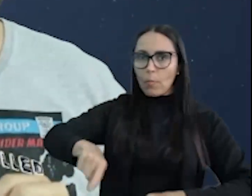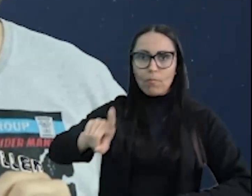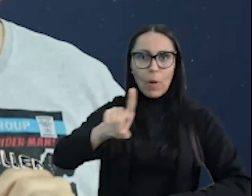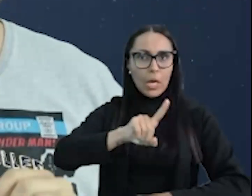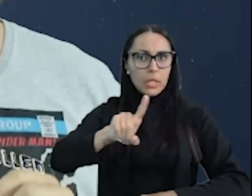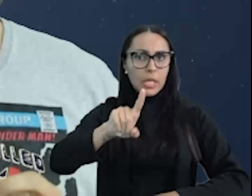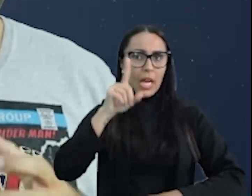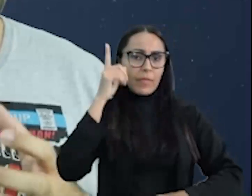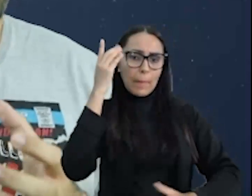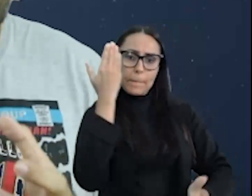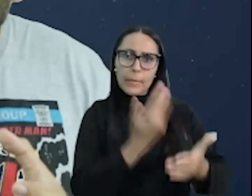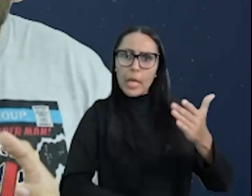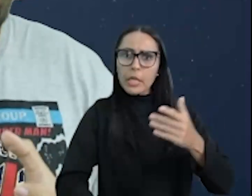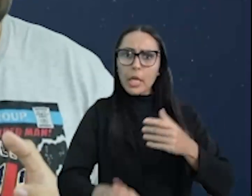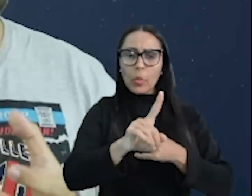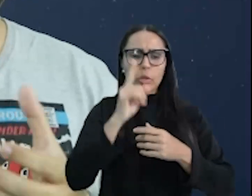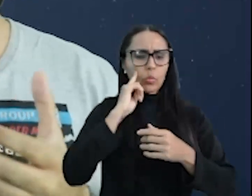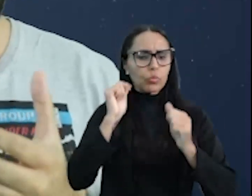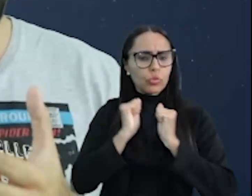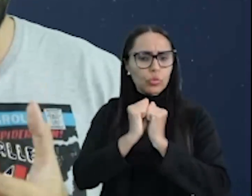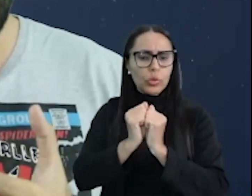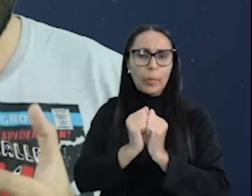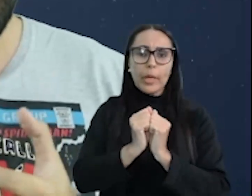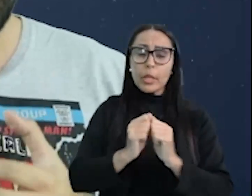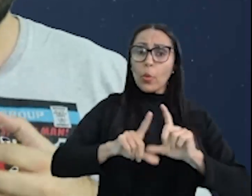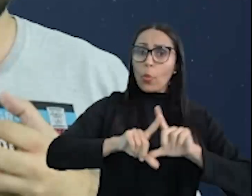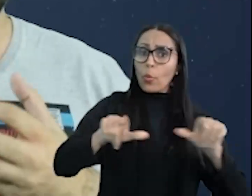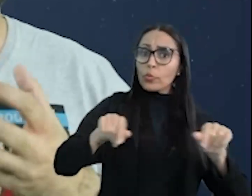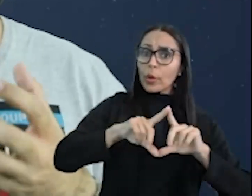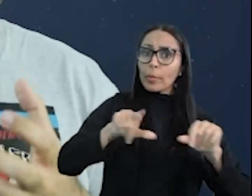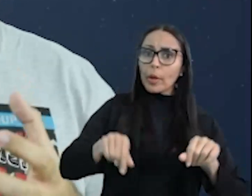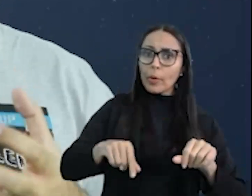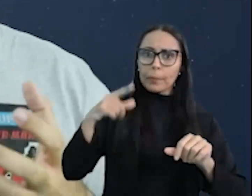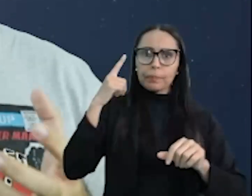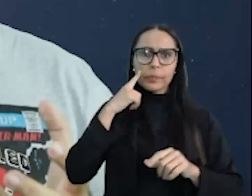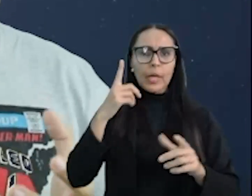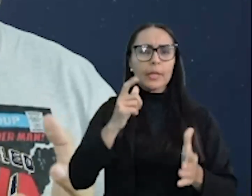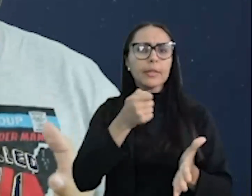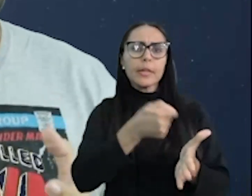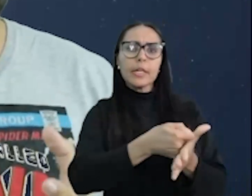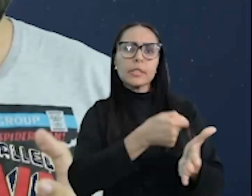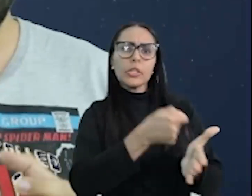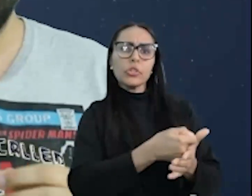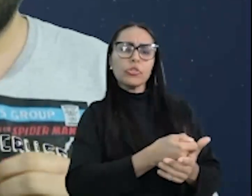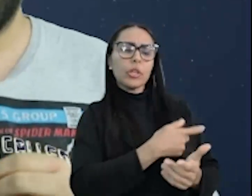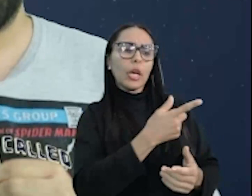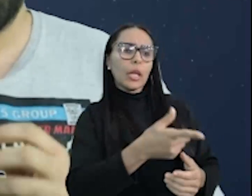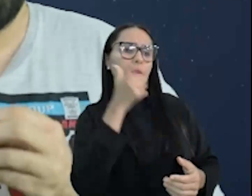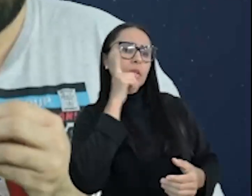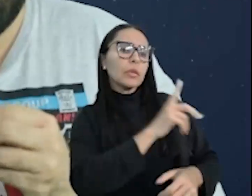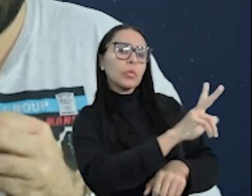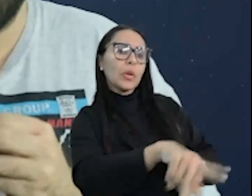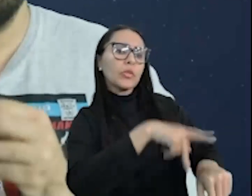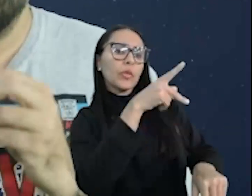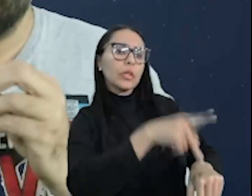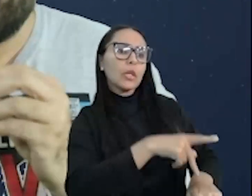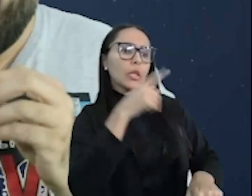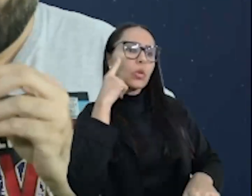a derrota. E, juntamente com o Japão, exigiam das nações vencedoras a